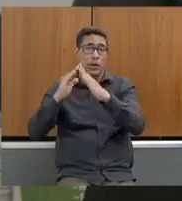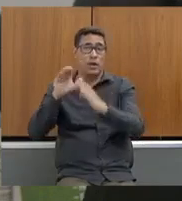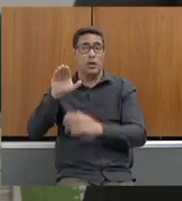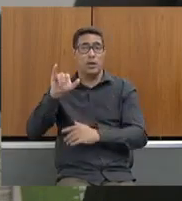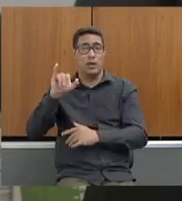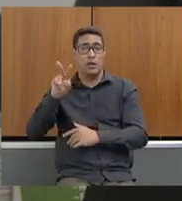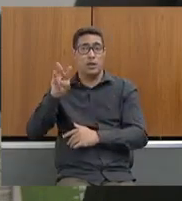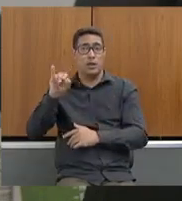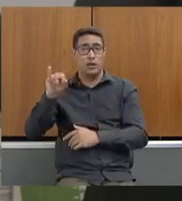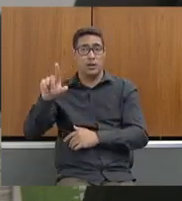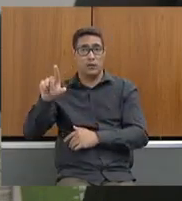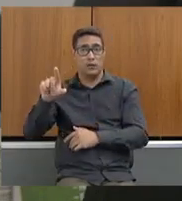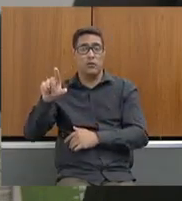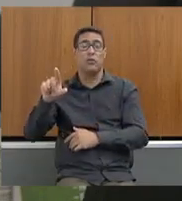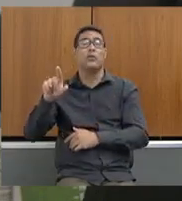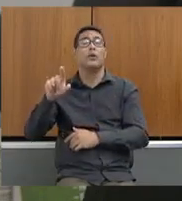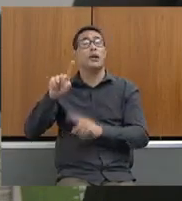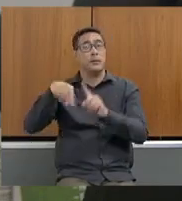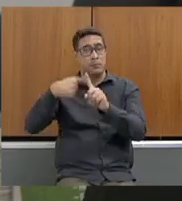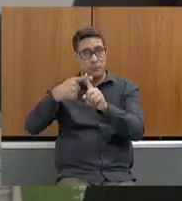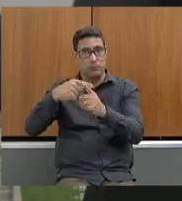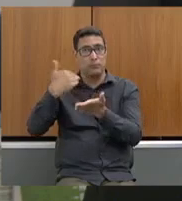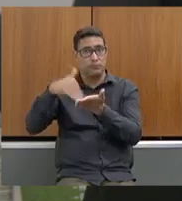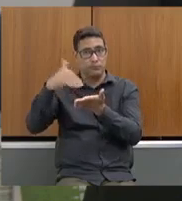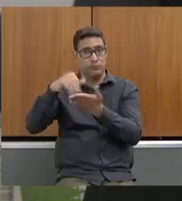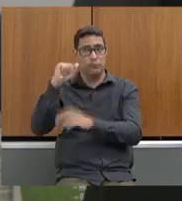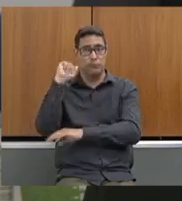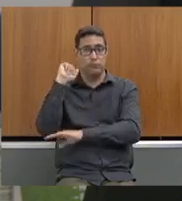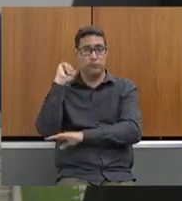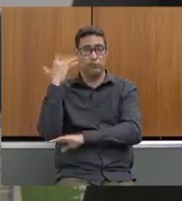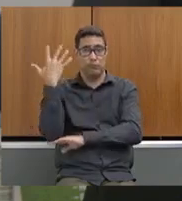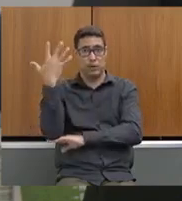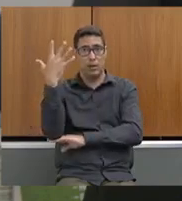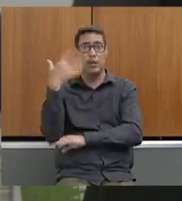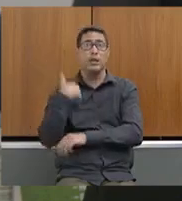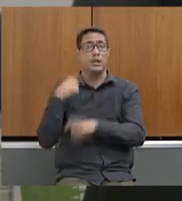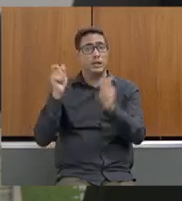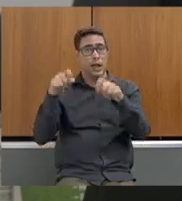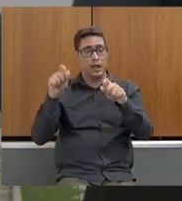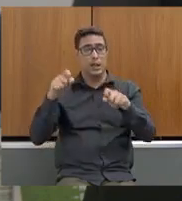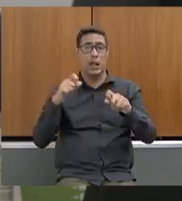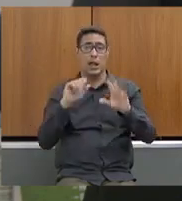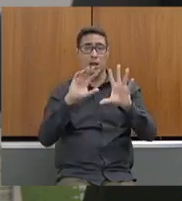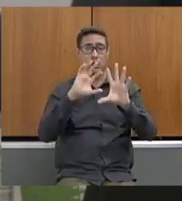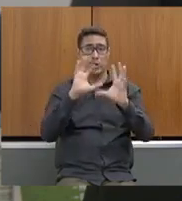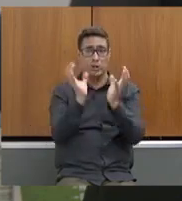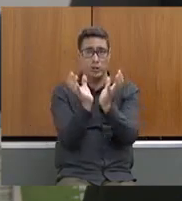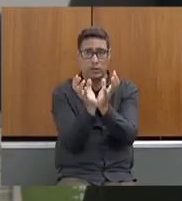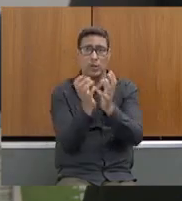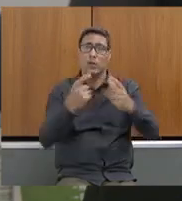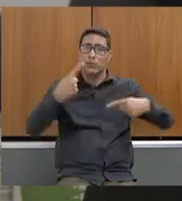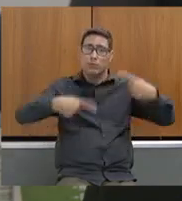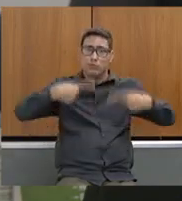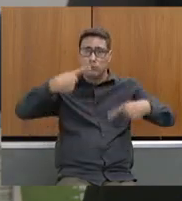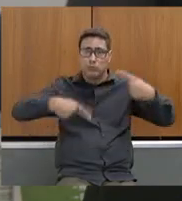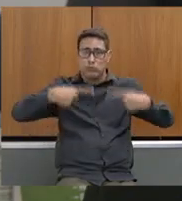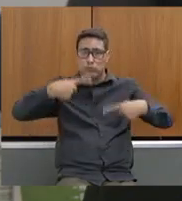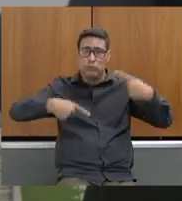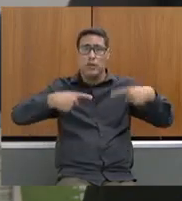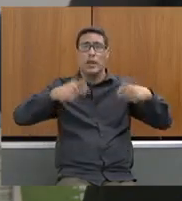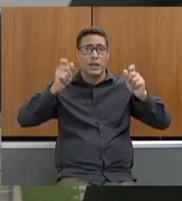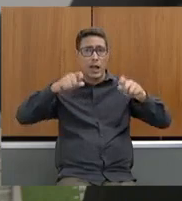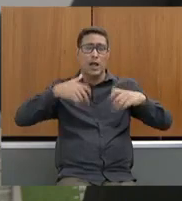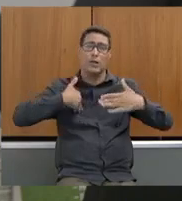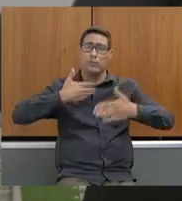com a Secretaria de Meio Ambiente, para que nós possamos discutir e dar continuidade